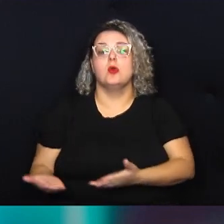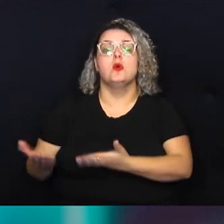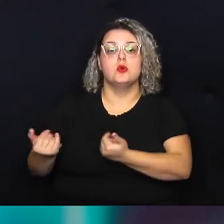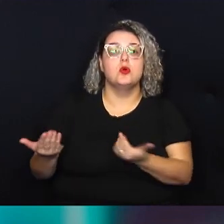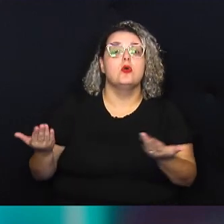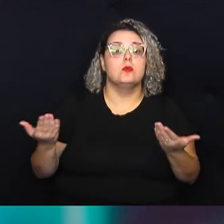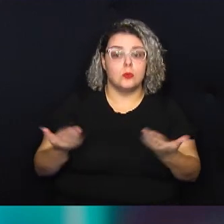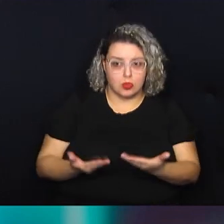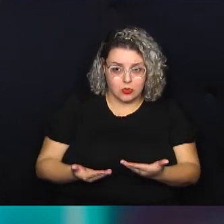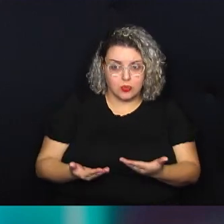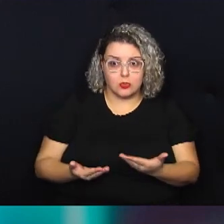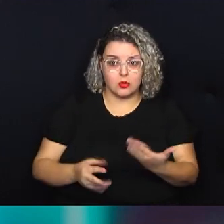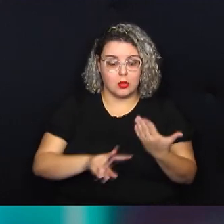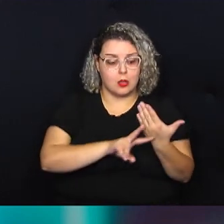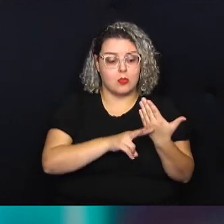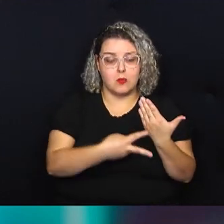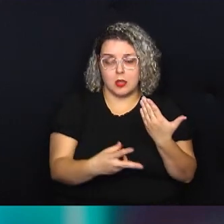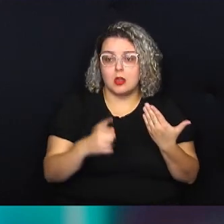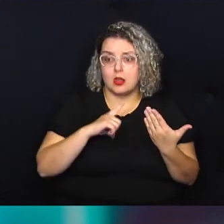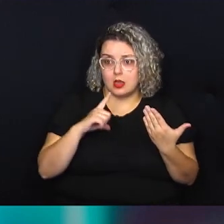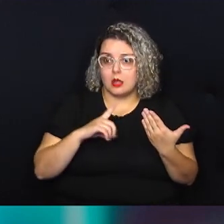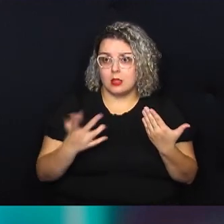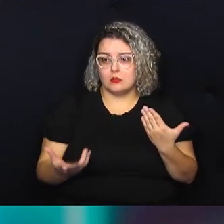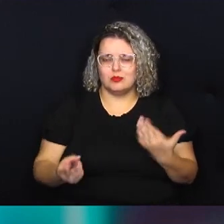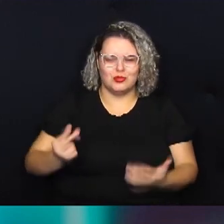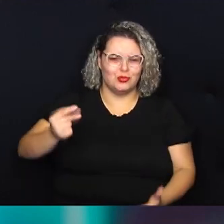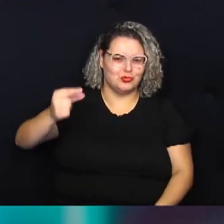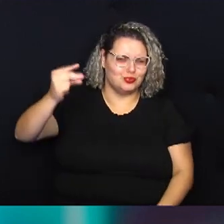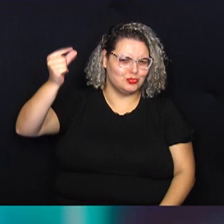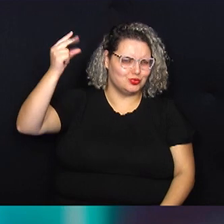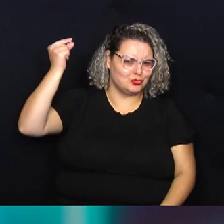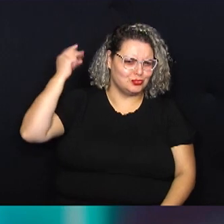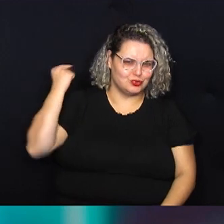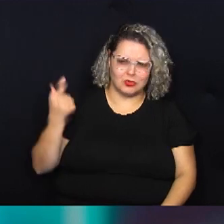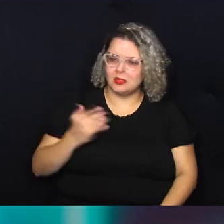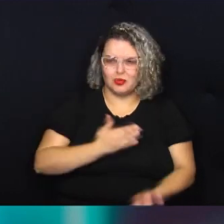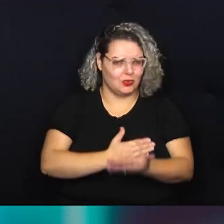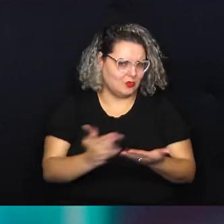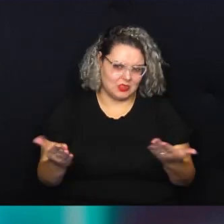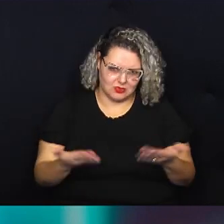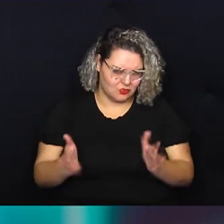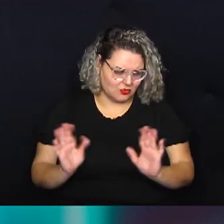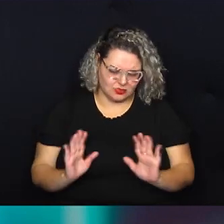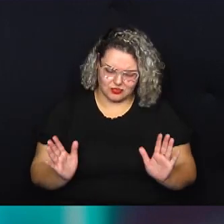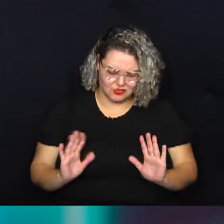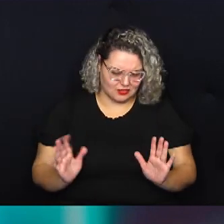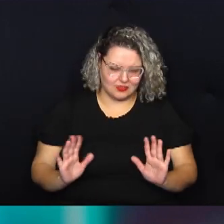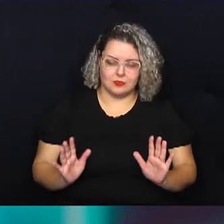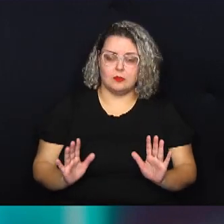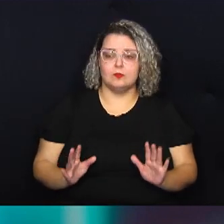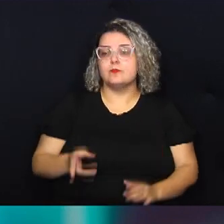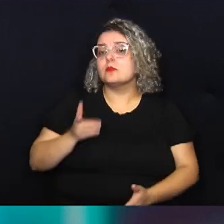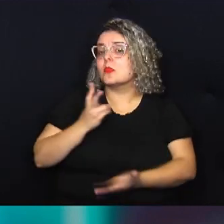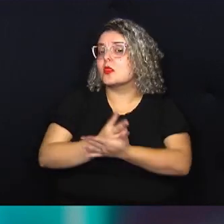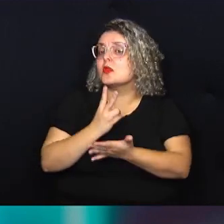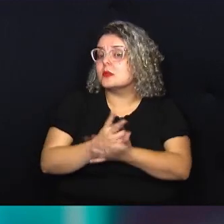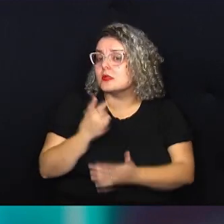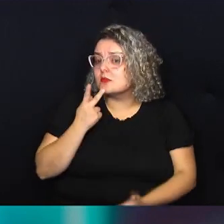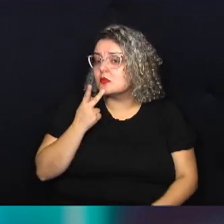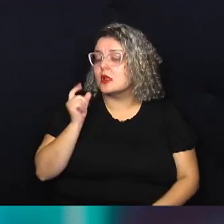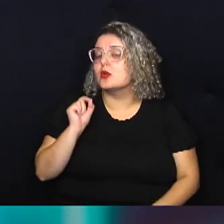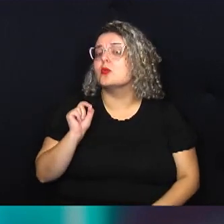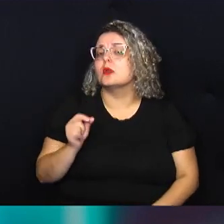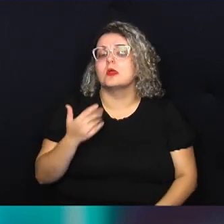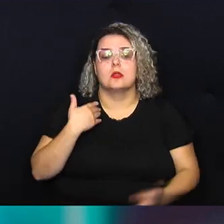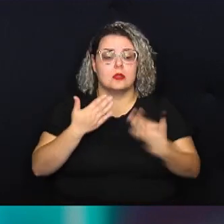consequências de questões muito antigas, né? Isso não começou hoje. E eu sempre falo nas minhas